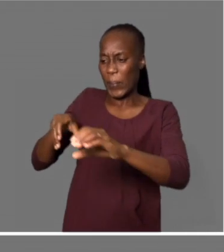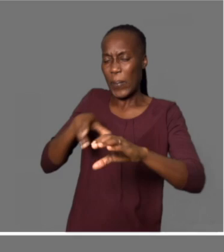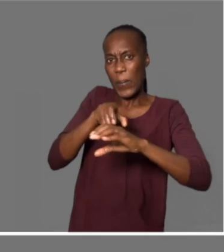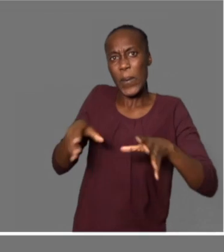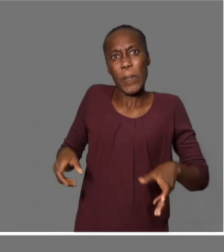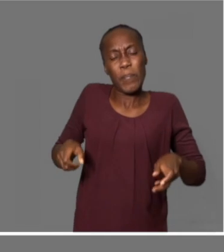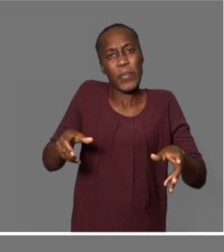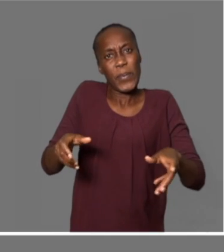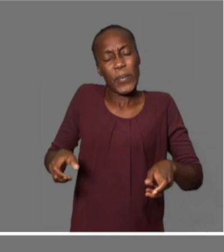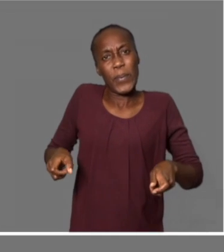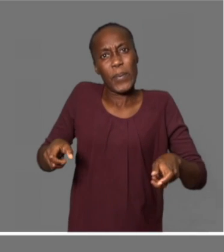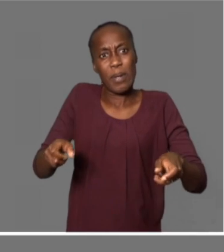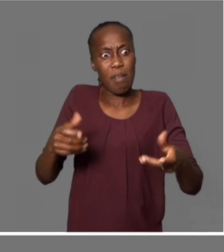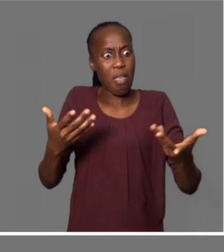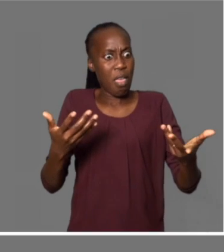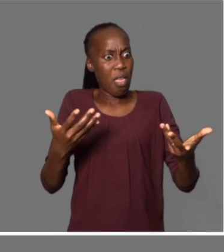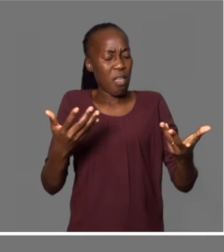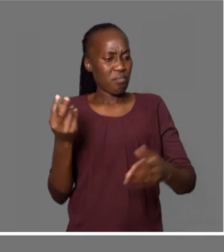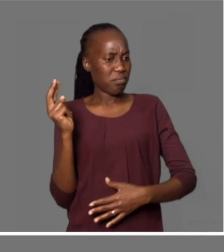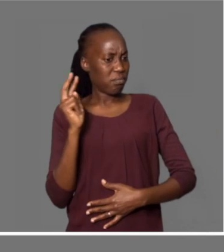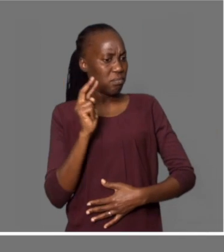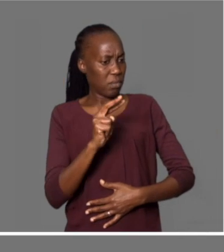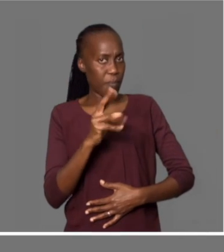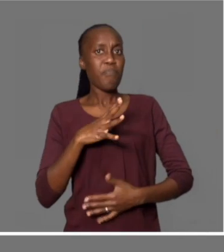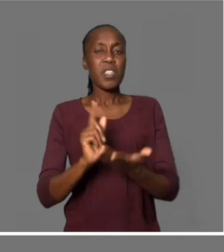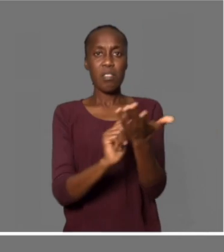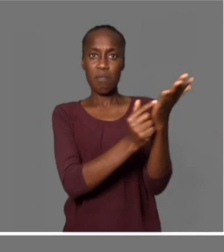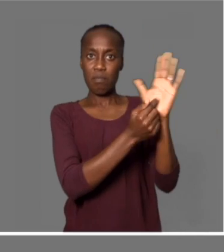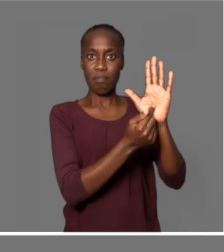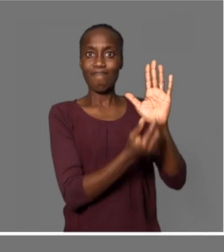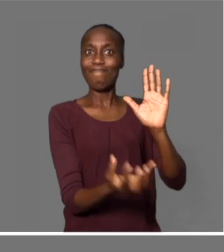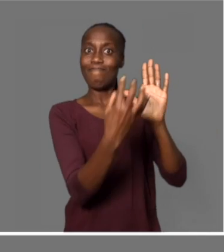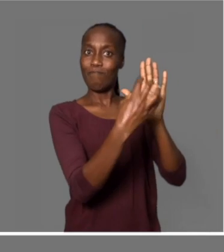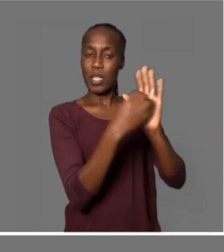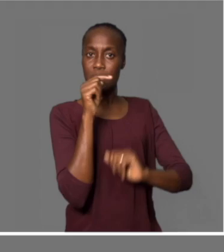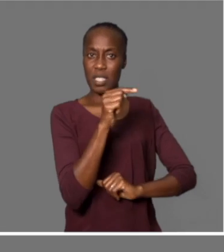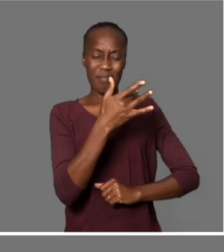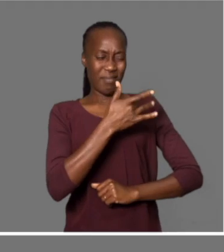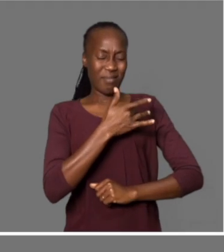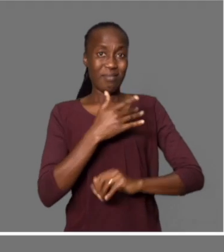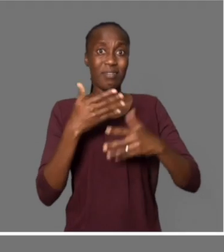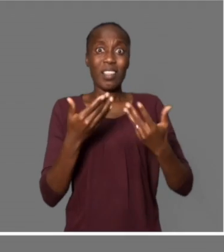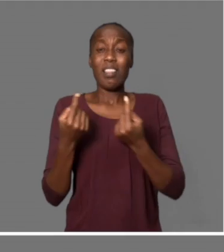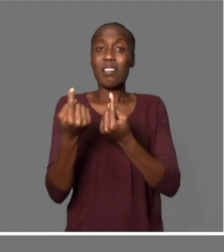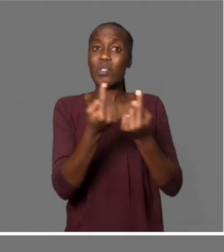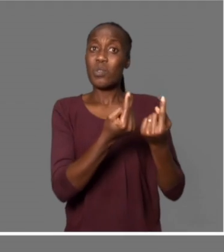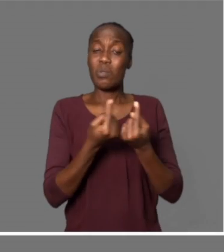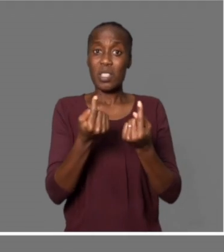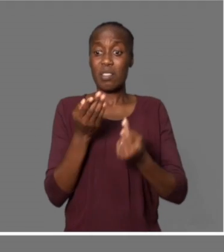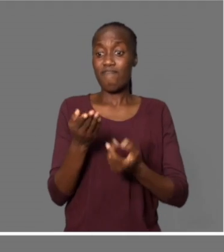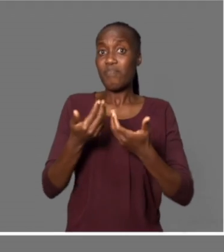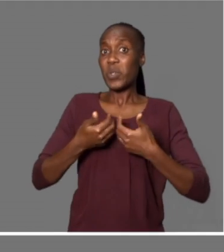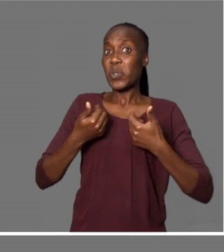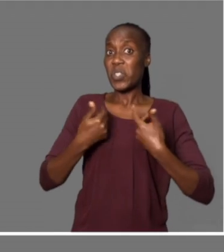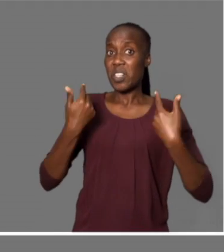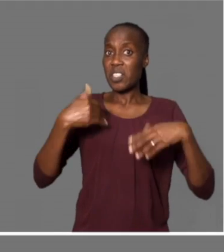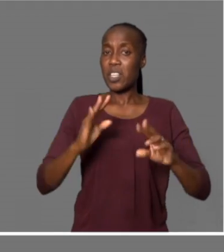Foi exatamente essa imagem que foi retratada. Então, fiquei sensibilizado com a situação do jovem e procurei entrar em contato